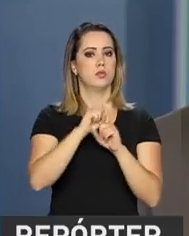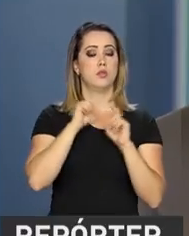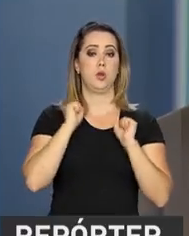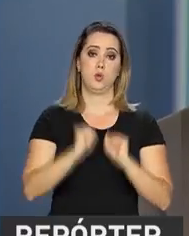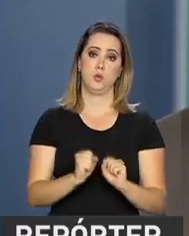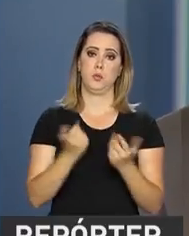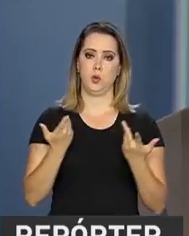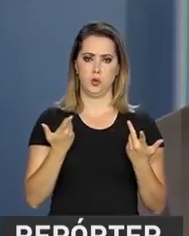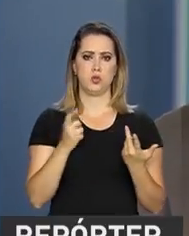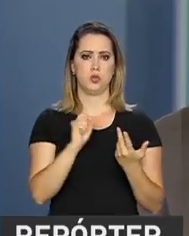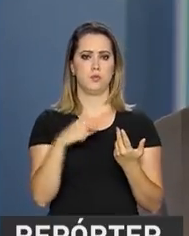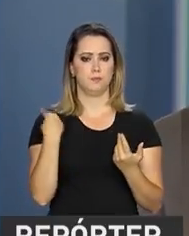A sociedade é o nosso alvo.